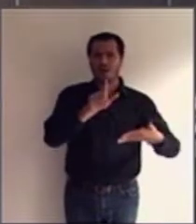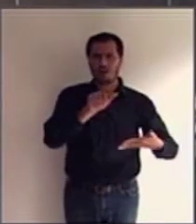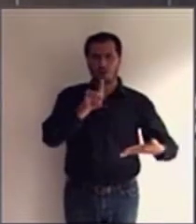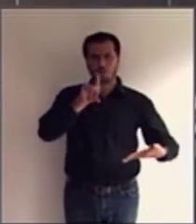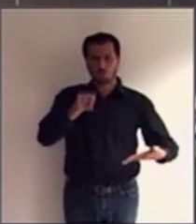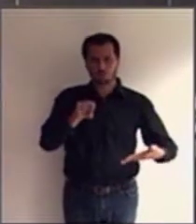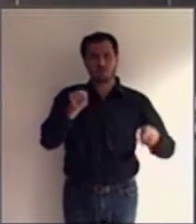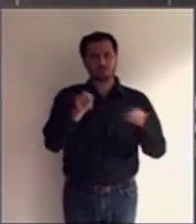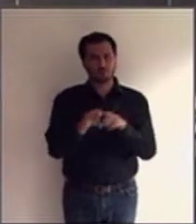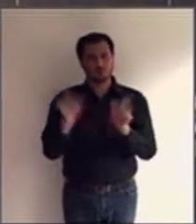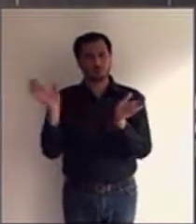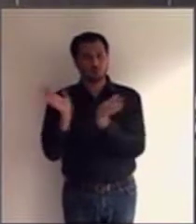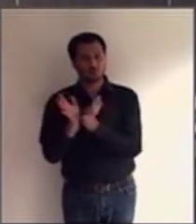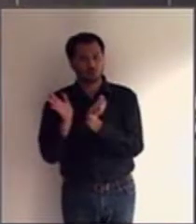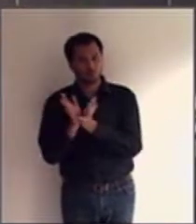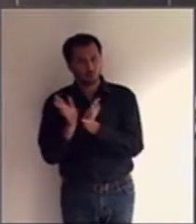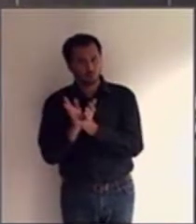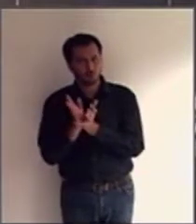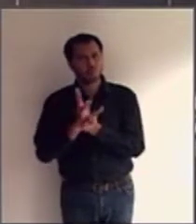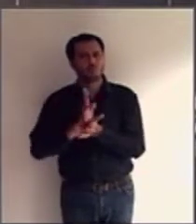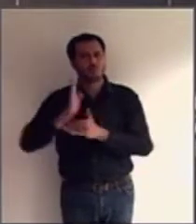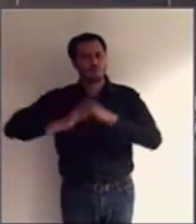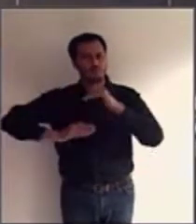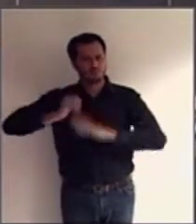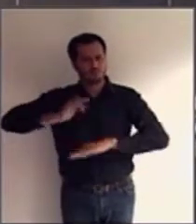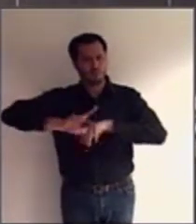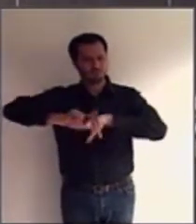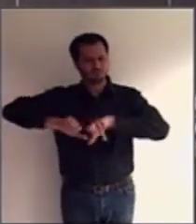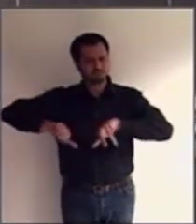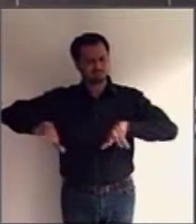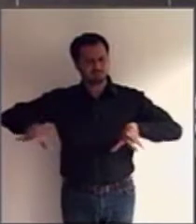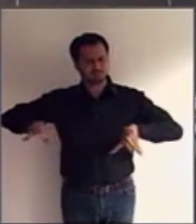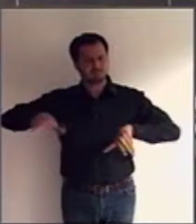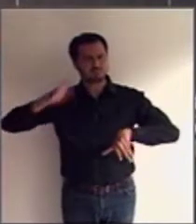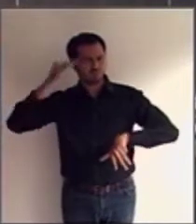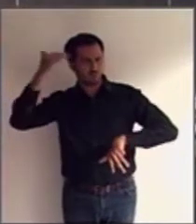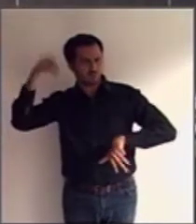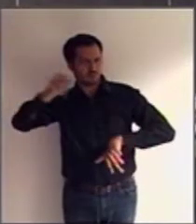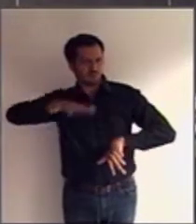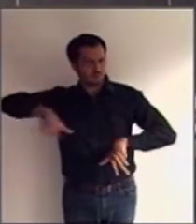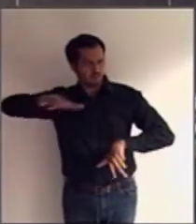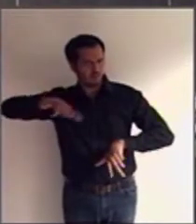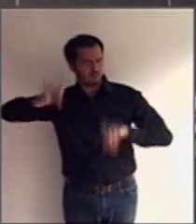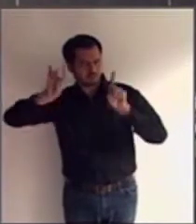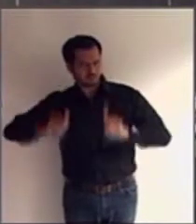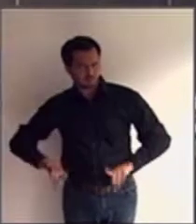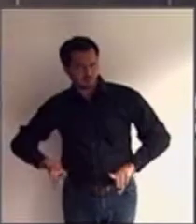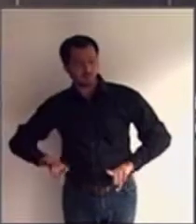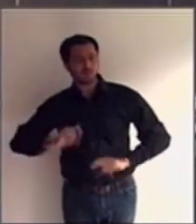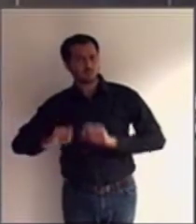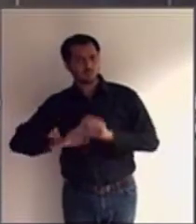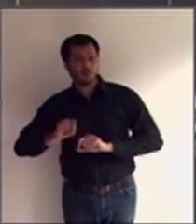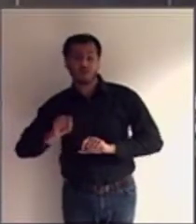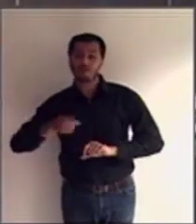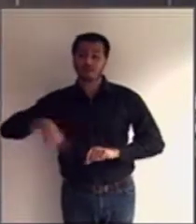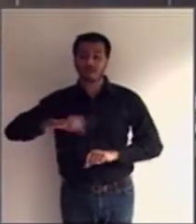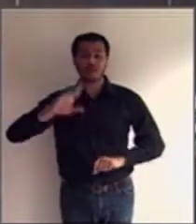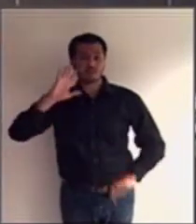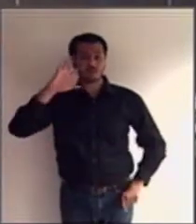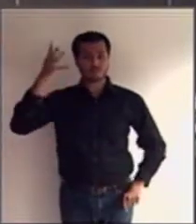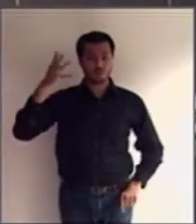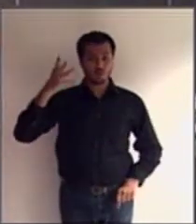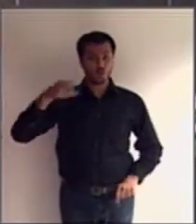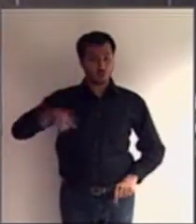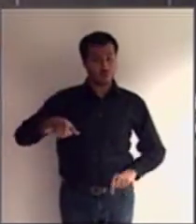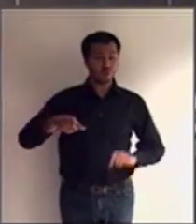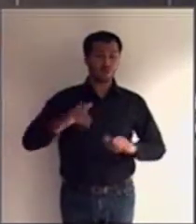multiprofissional na área da deficiência, ele decida se os limites da curatela da interdição devem ou não ser